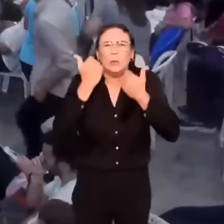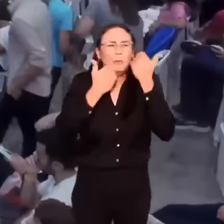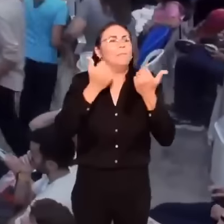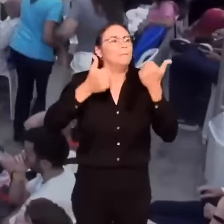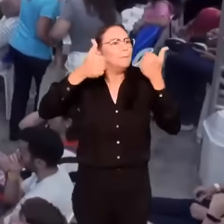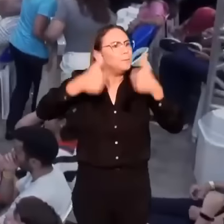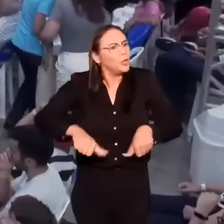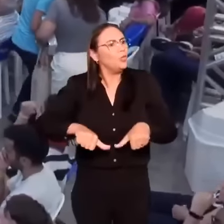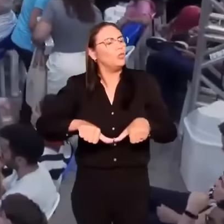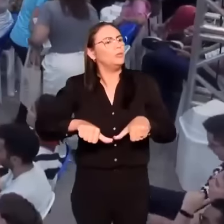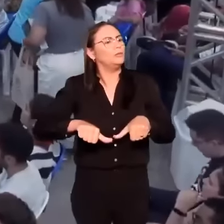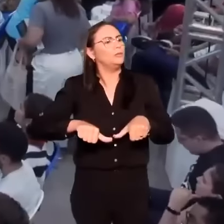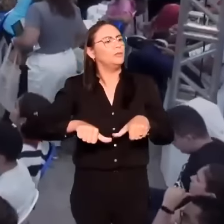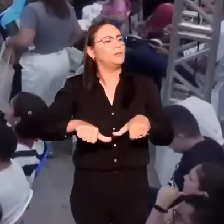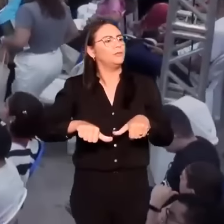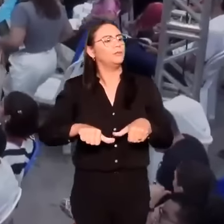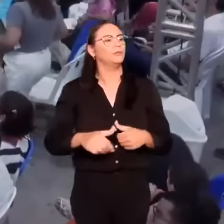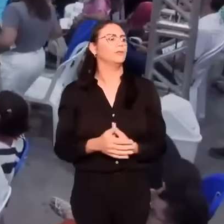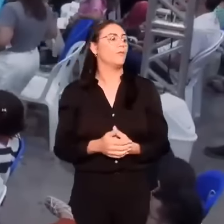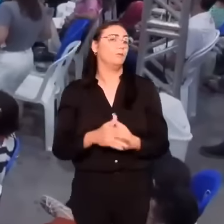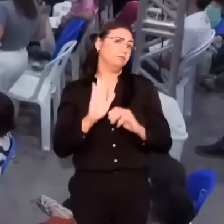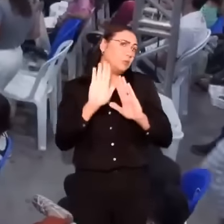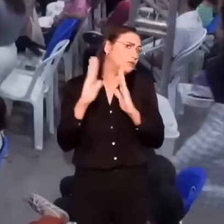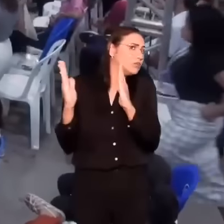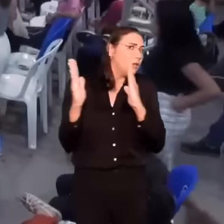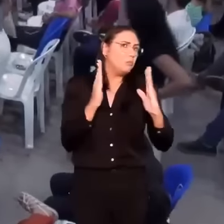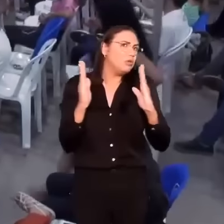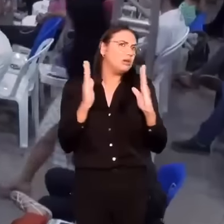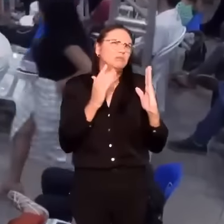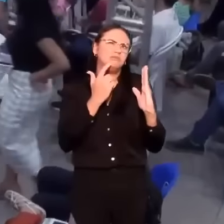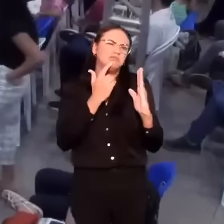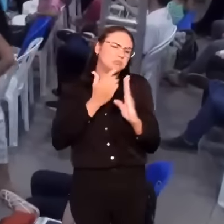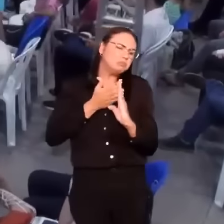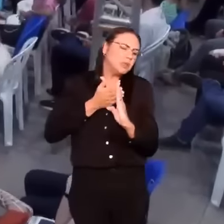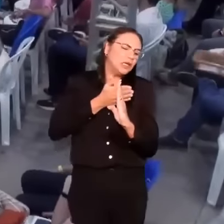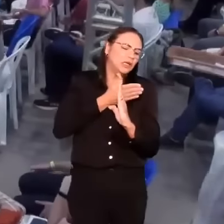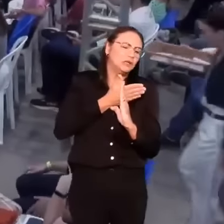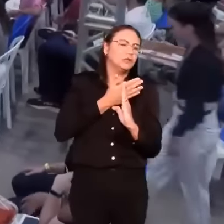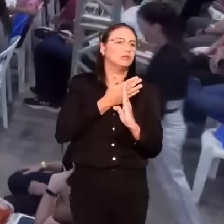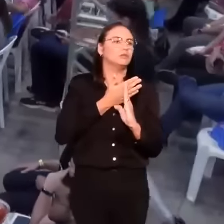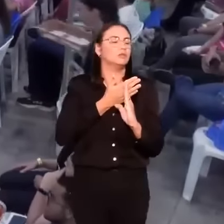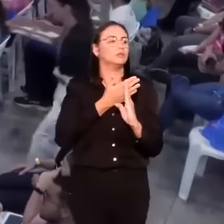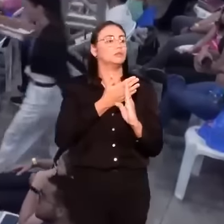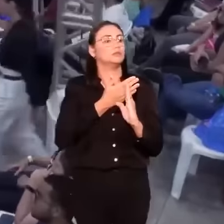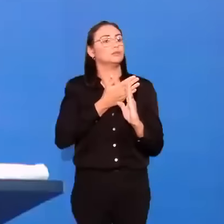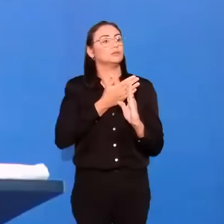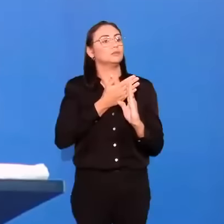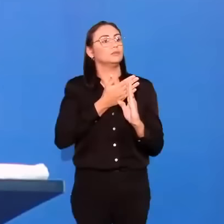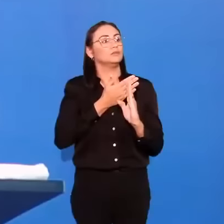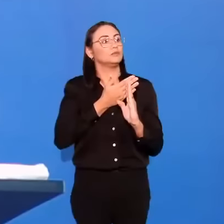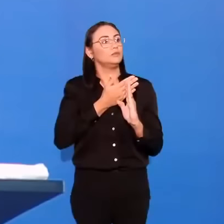Entretanto, de uns últimos tempos para cá, as coisas têm se tornado,